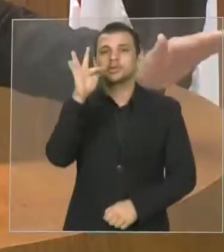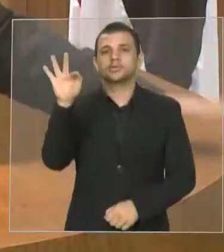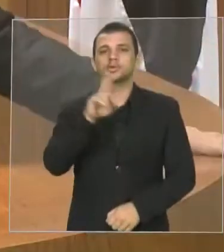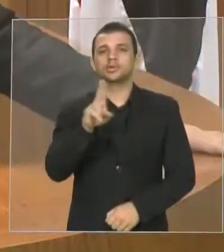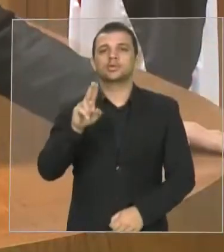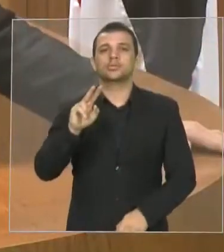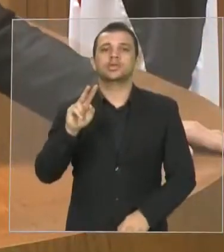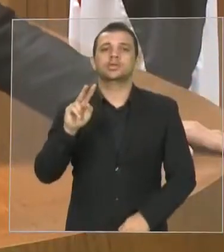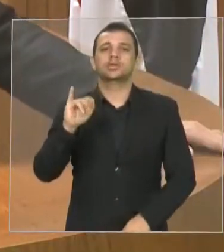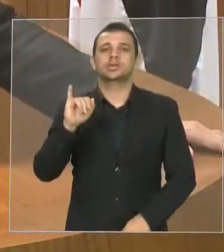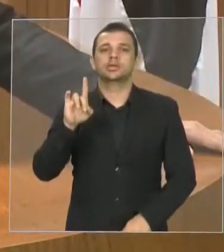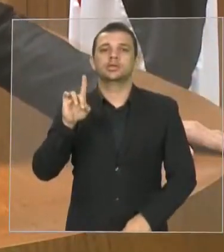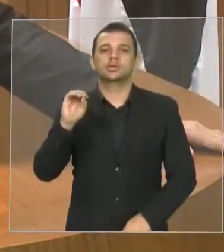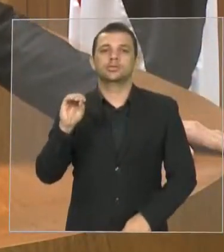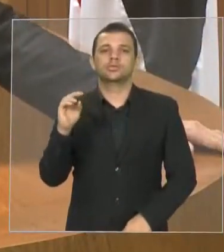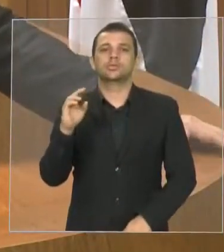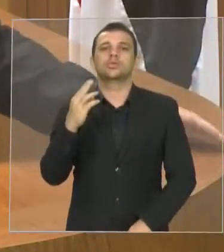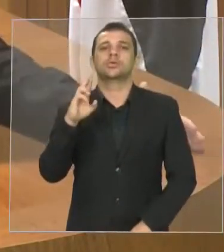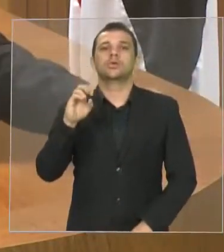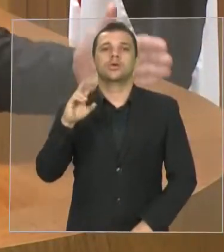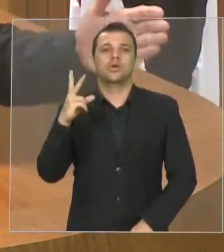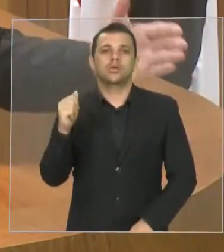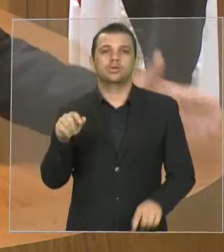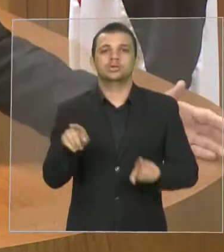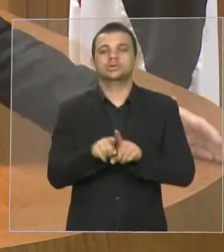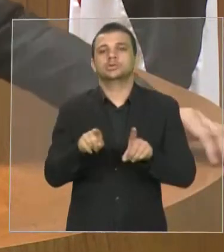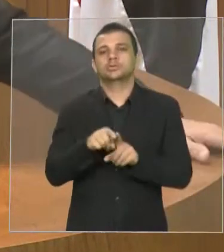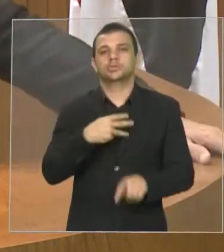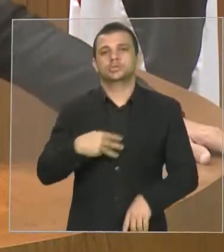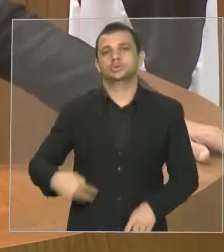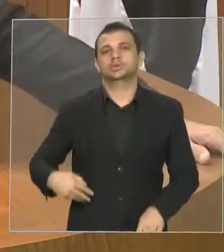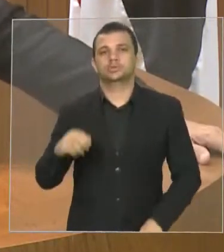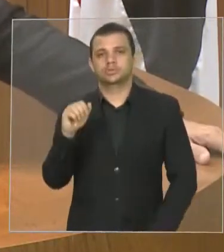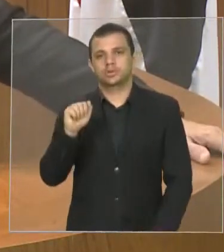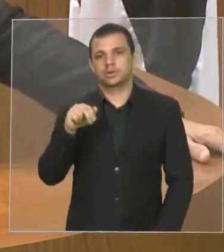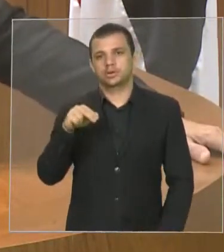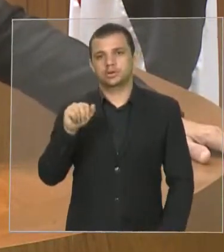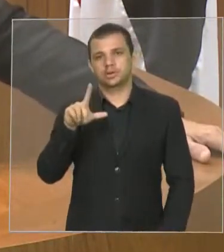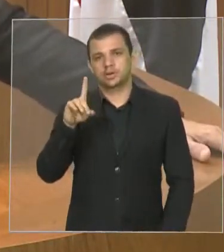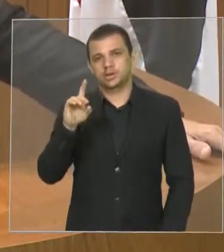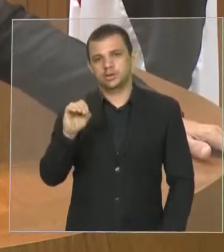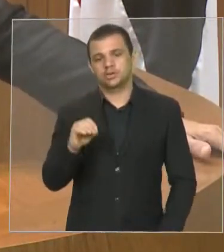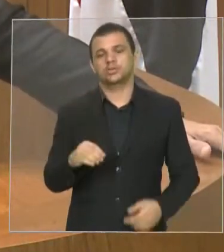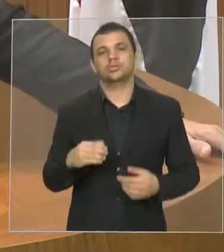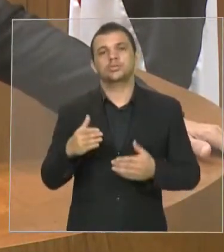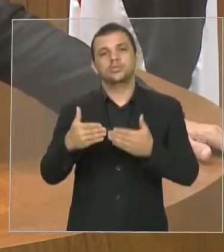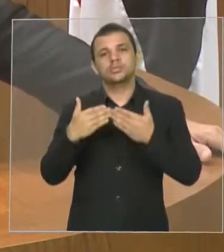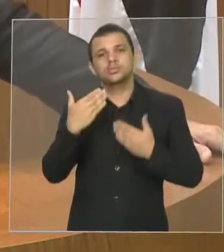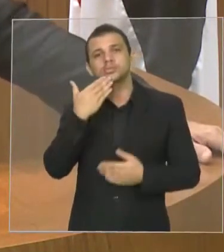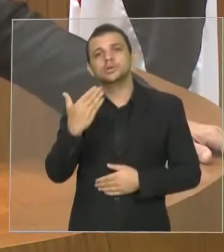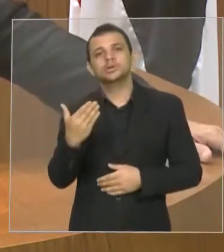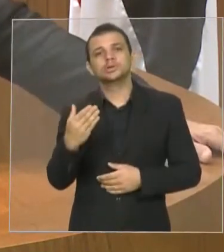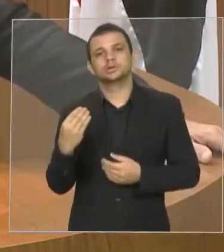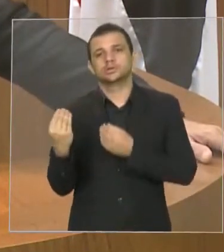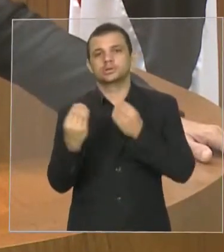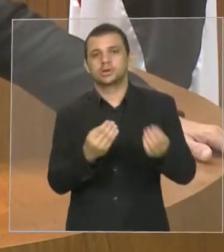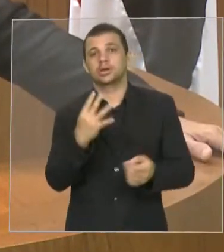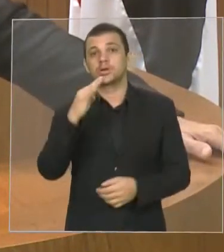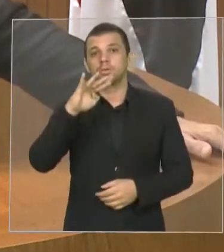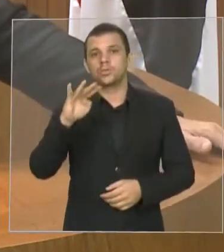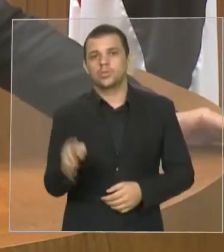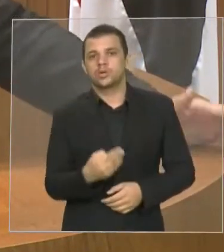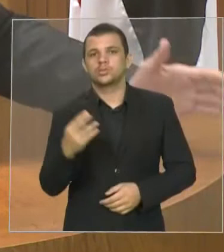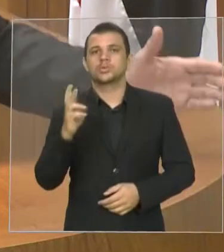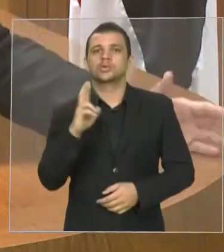o ministro Leonardo Pisciani, solicitando a liberação de quase 4 milhões para o CIEI, Centro de